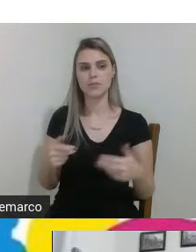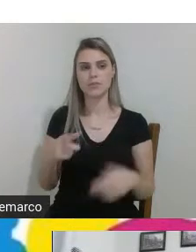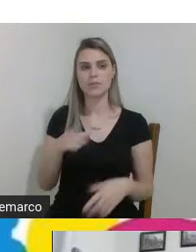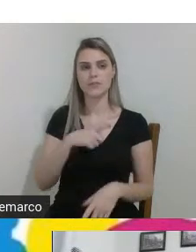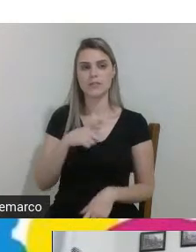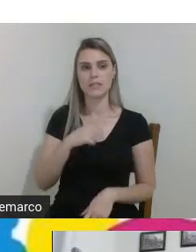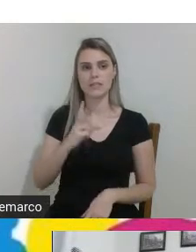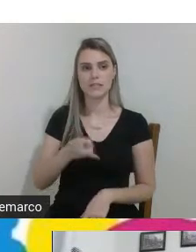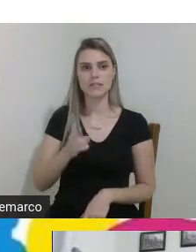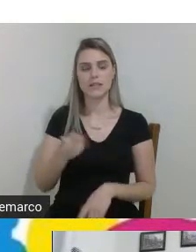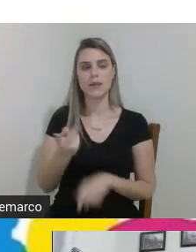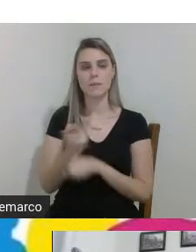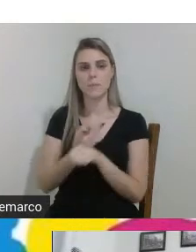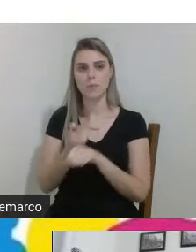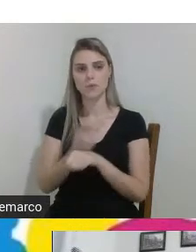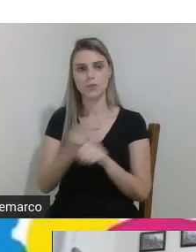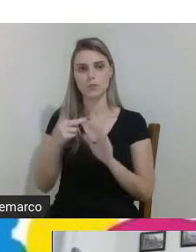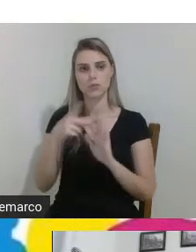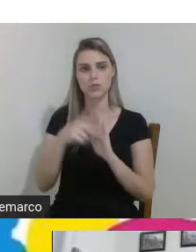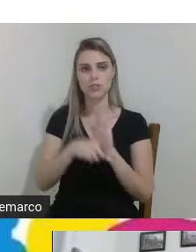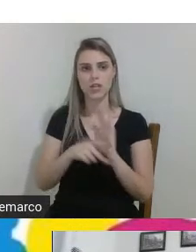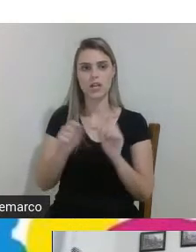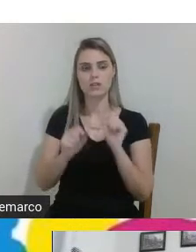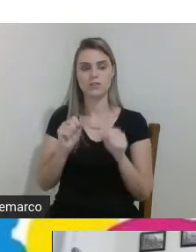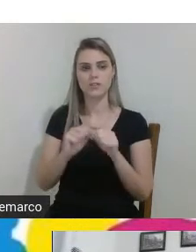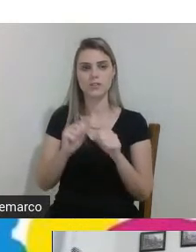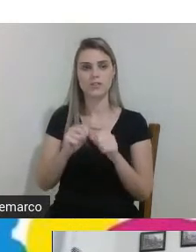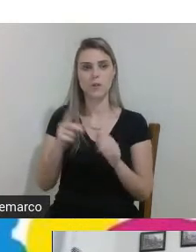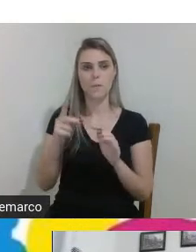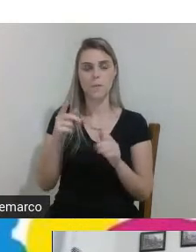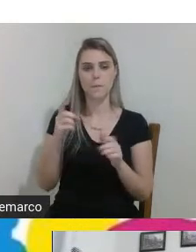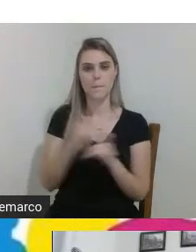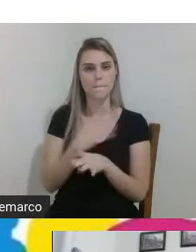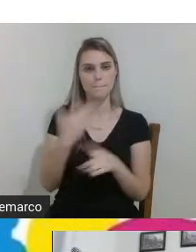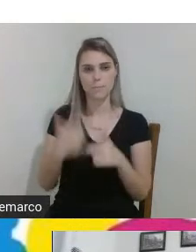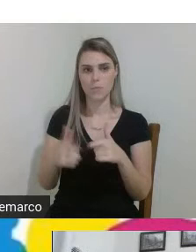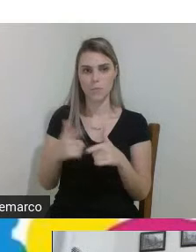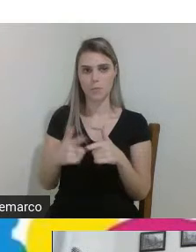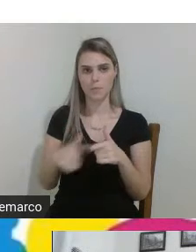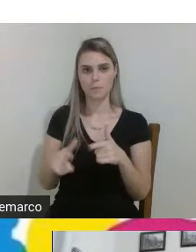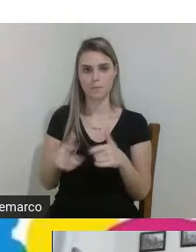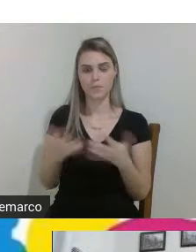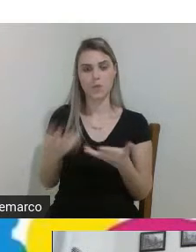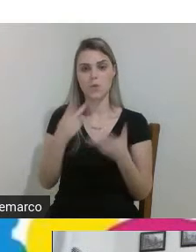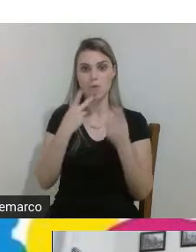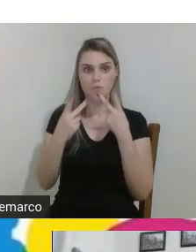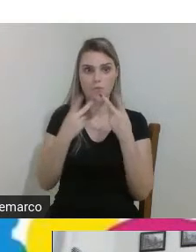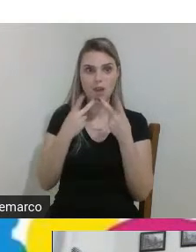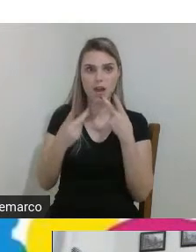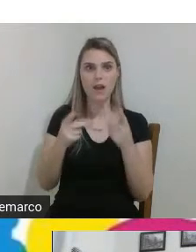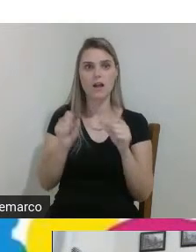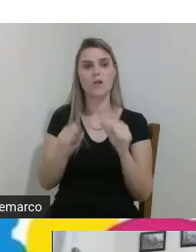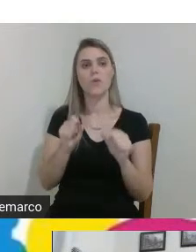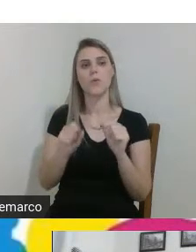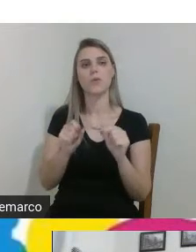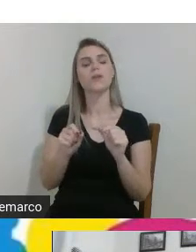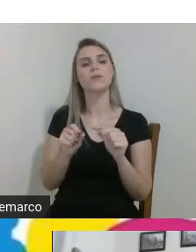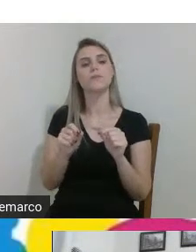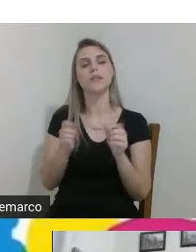buscando projetos que resolvam problemas então quanto mais se fala na questão de